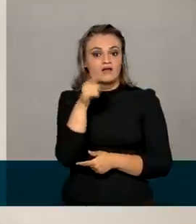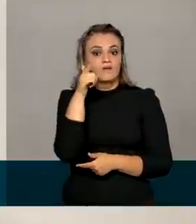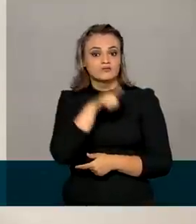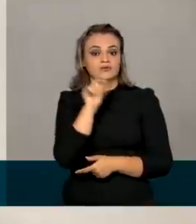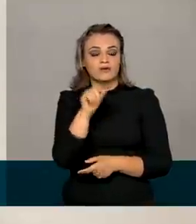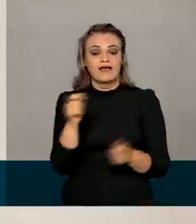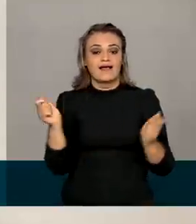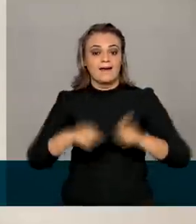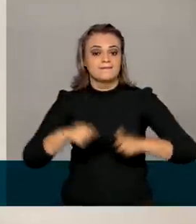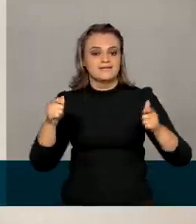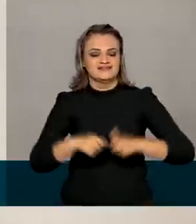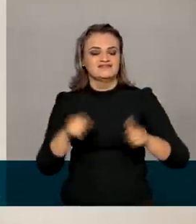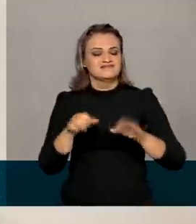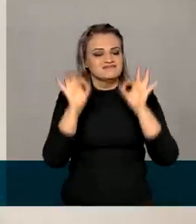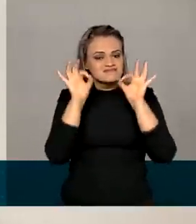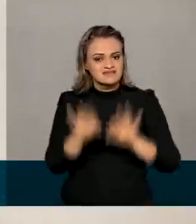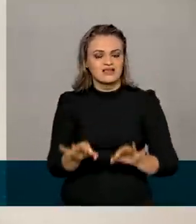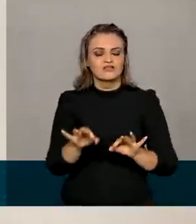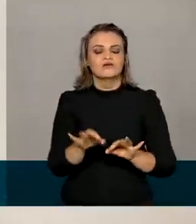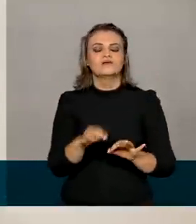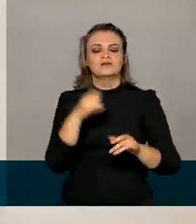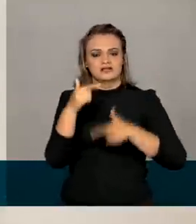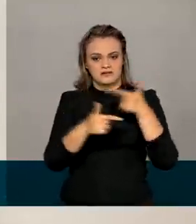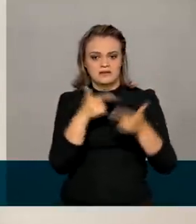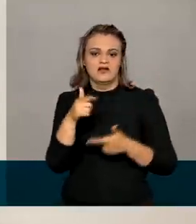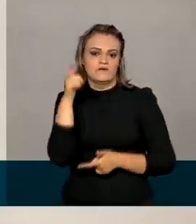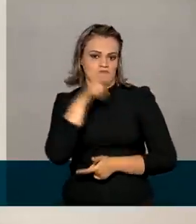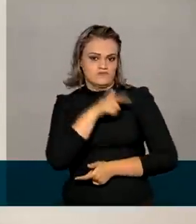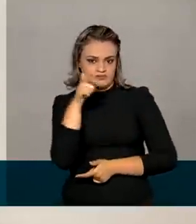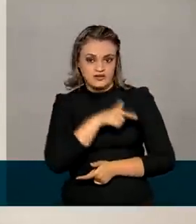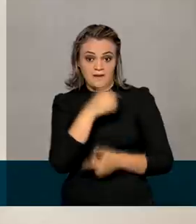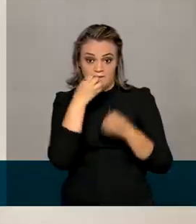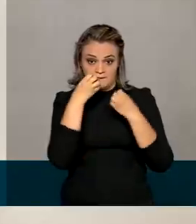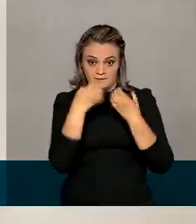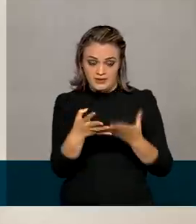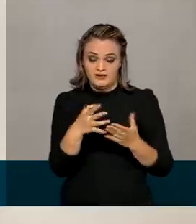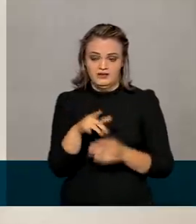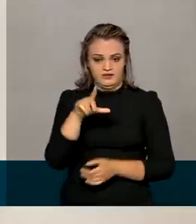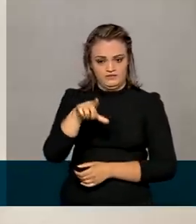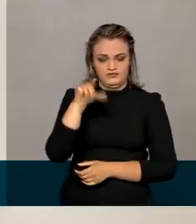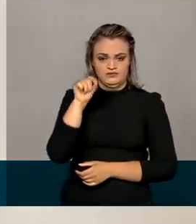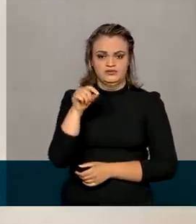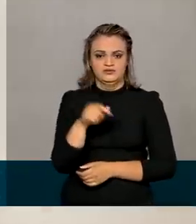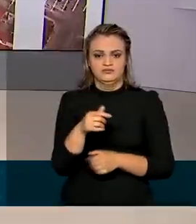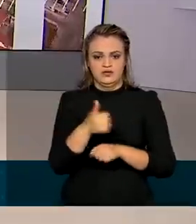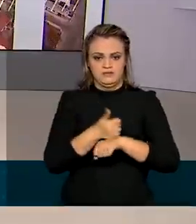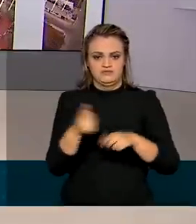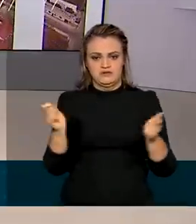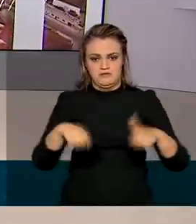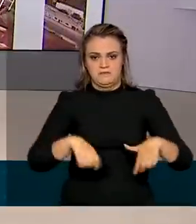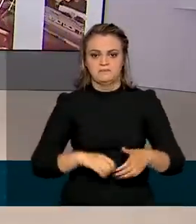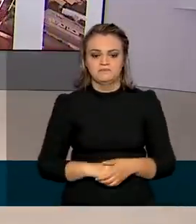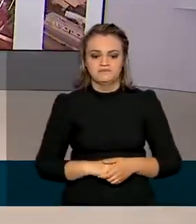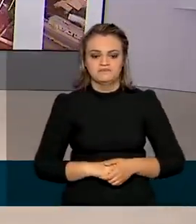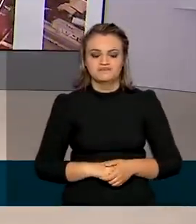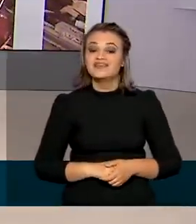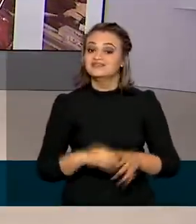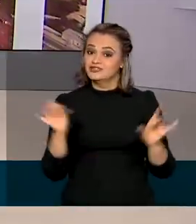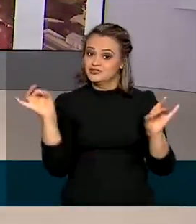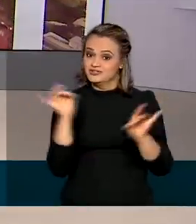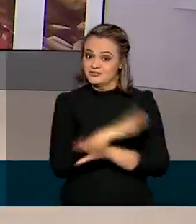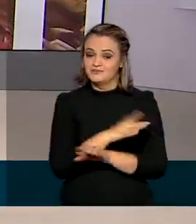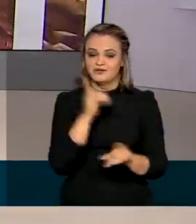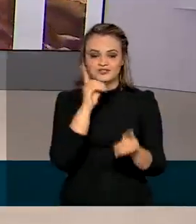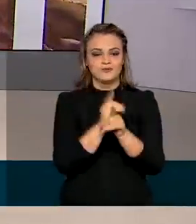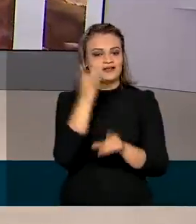capacidade adequada para exercer as funções a que estão designadas. A gente fica por aqui,